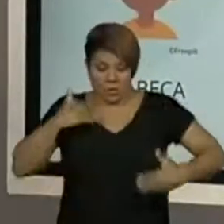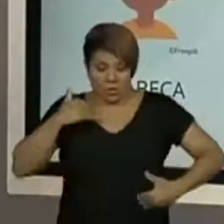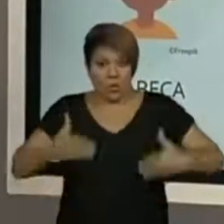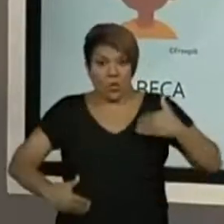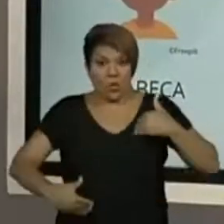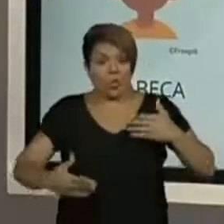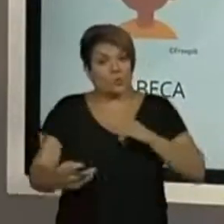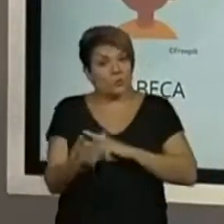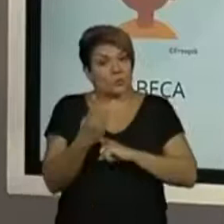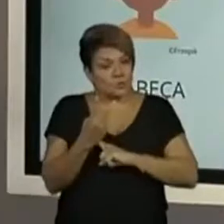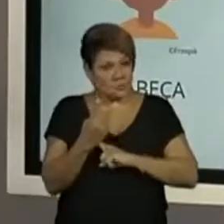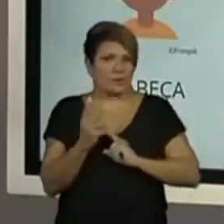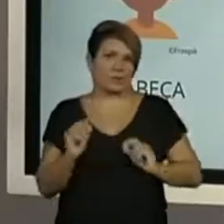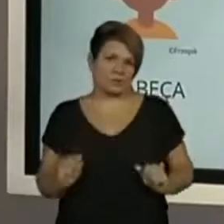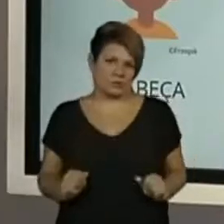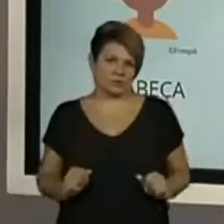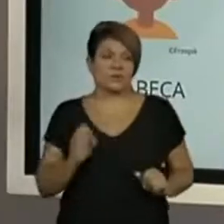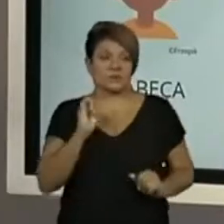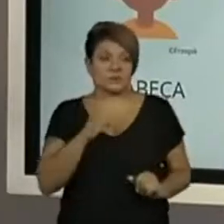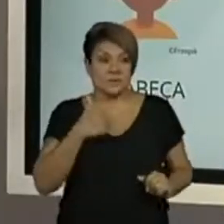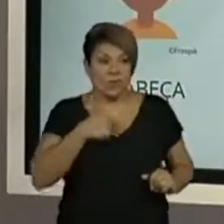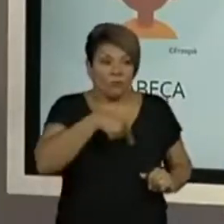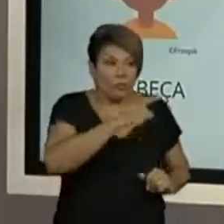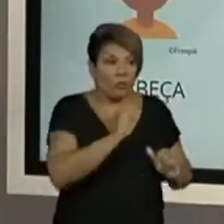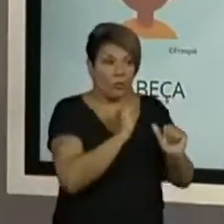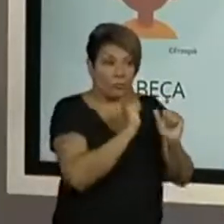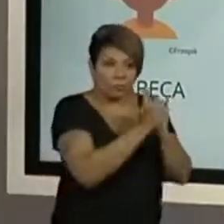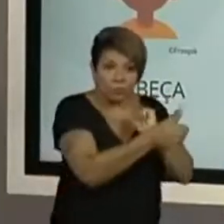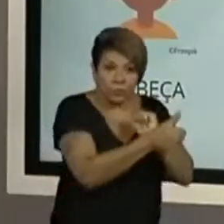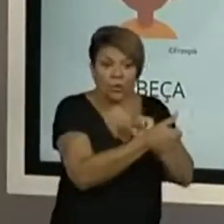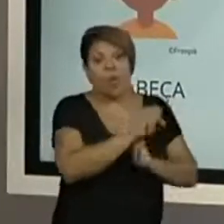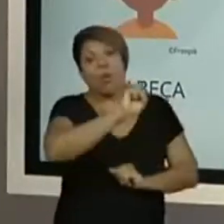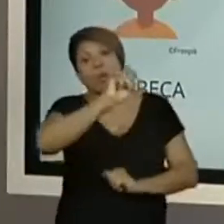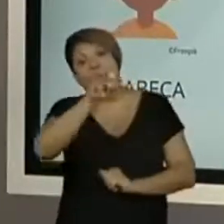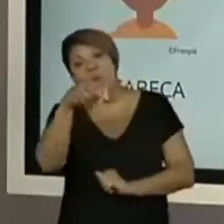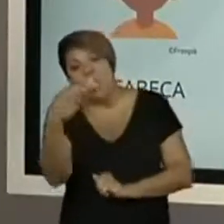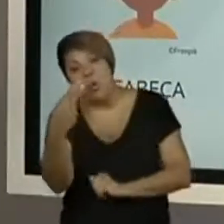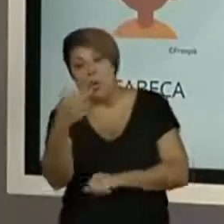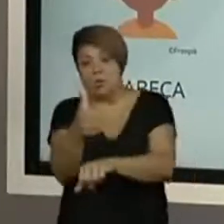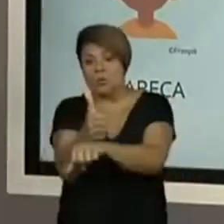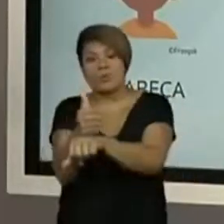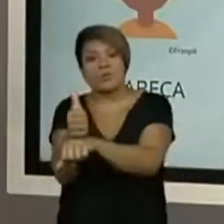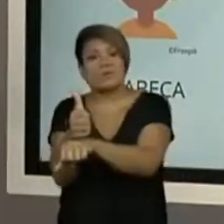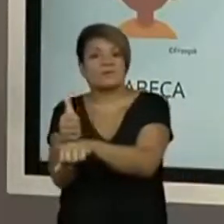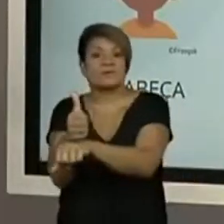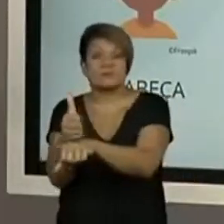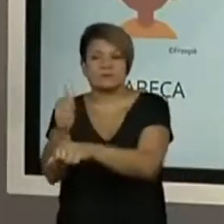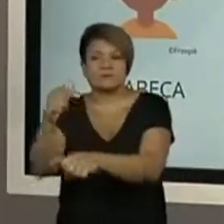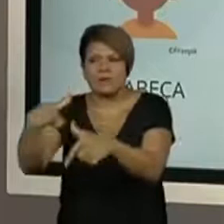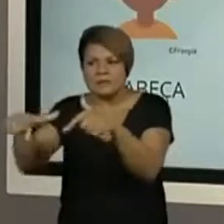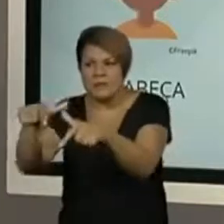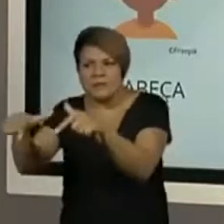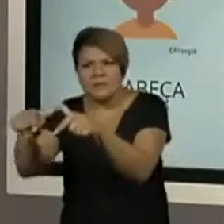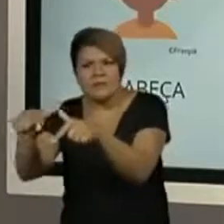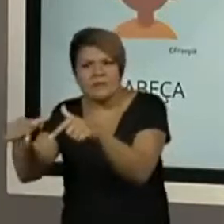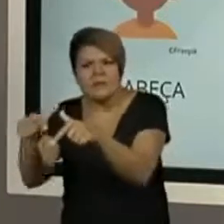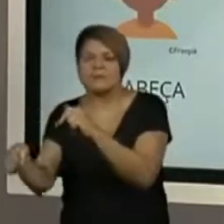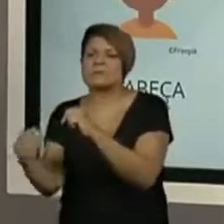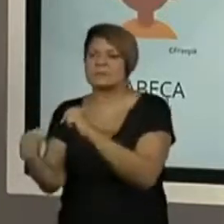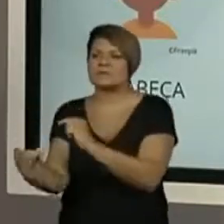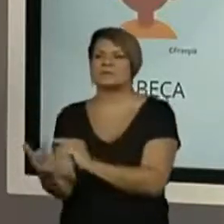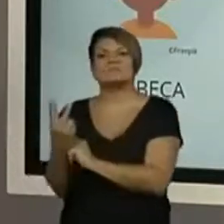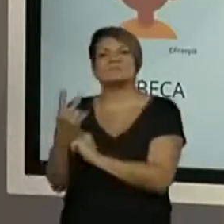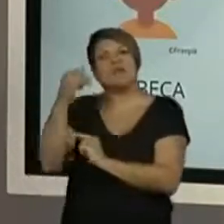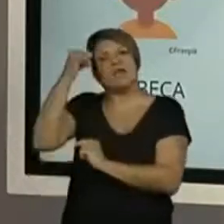tanto quanto a gente vai fazer algum tipo de esporte ou em algumas profissões. Por quê? Para a gente evitar qualquer